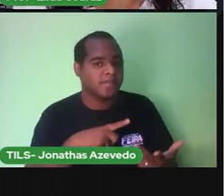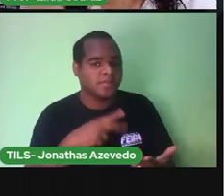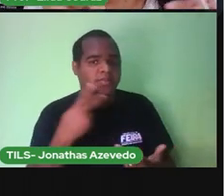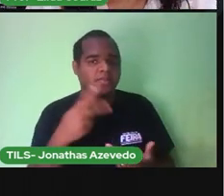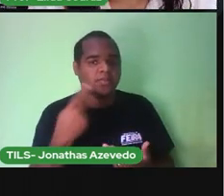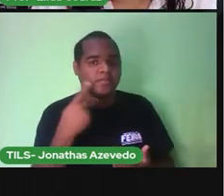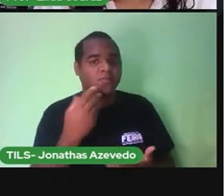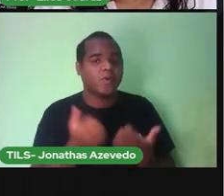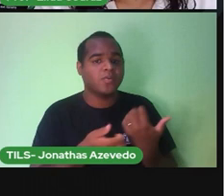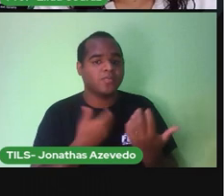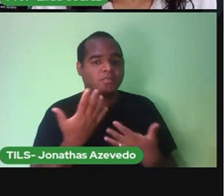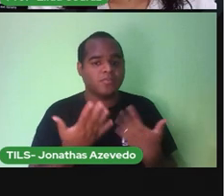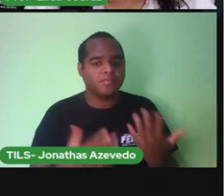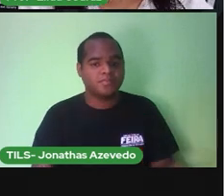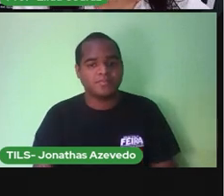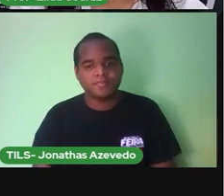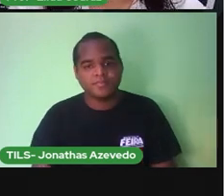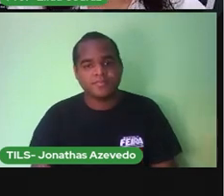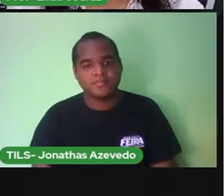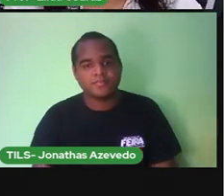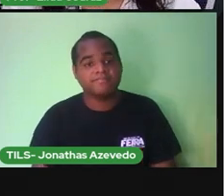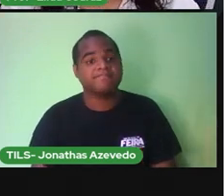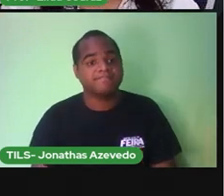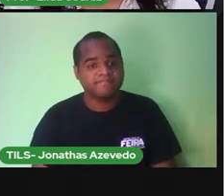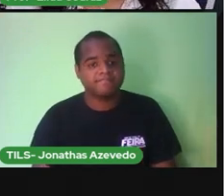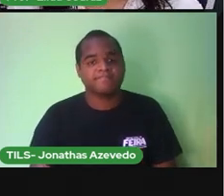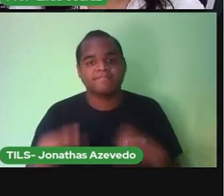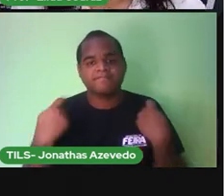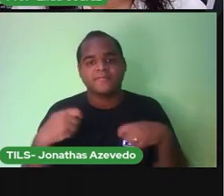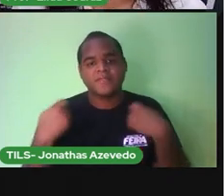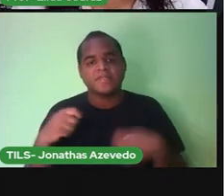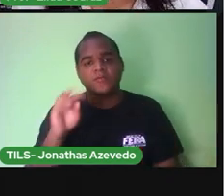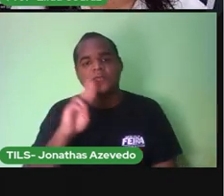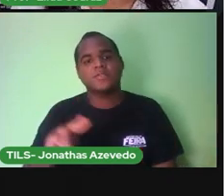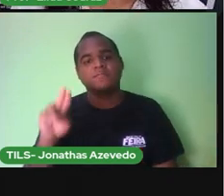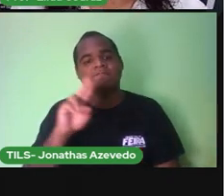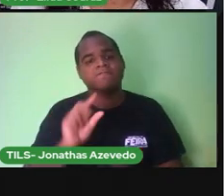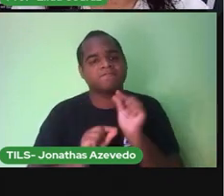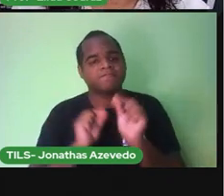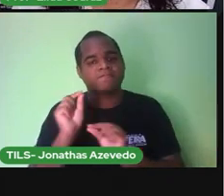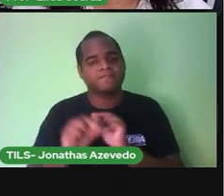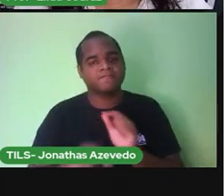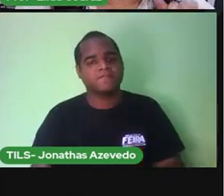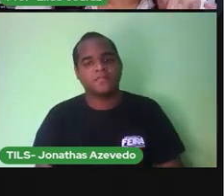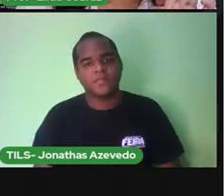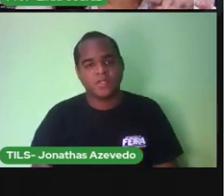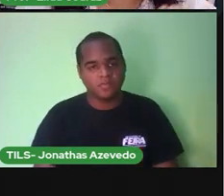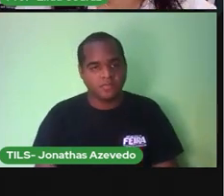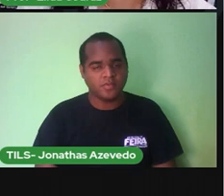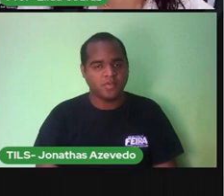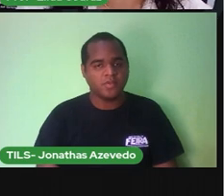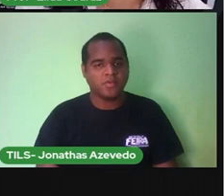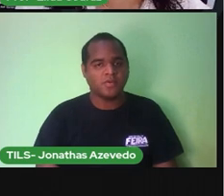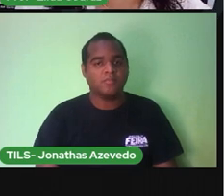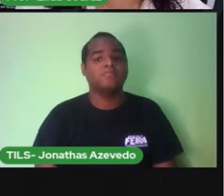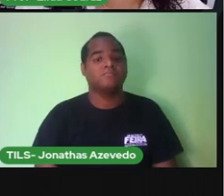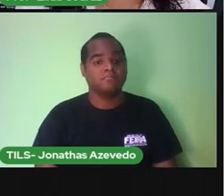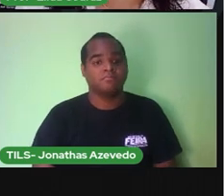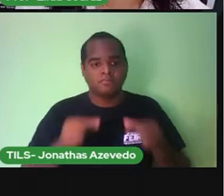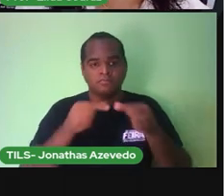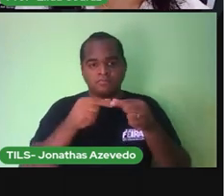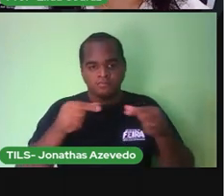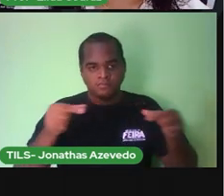Que tem Quais desses Nós precisamos utilizar Essa medida Essa medida aí A fita